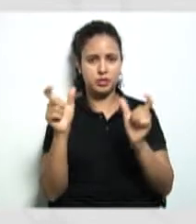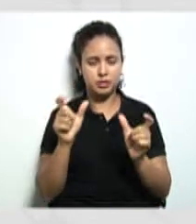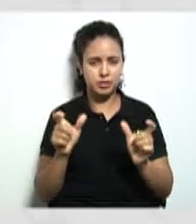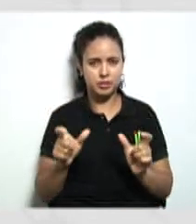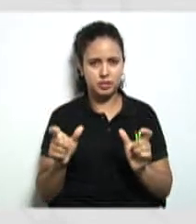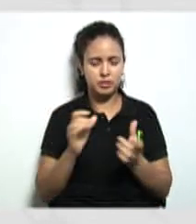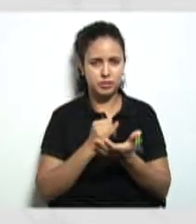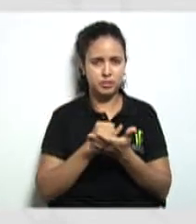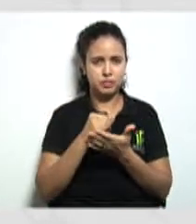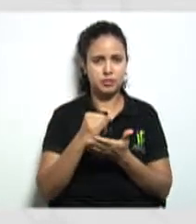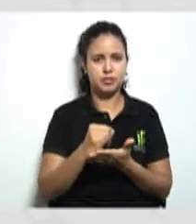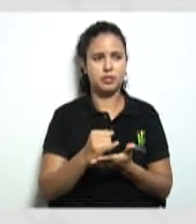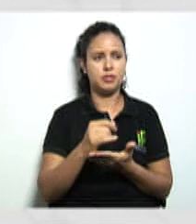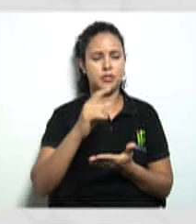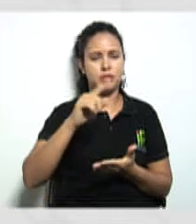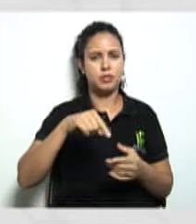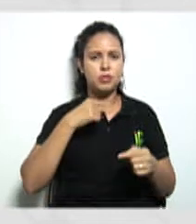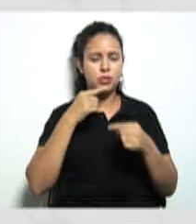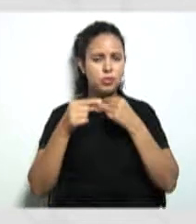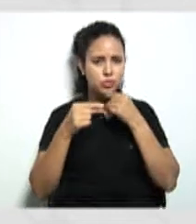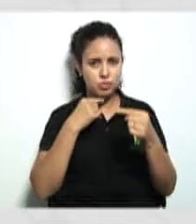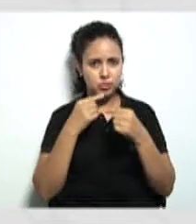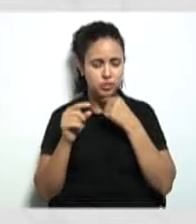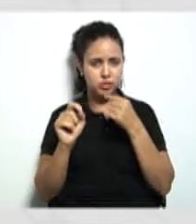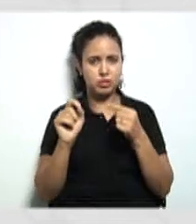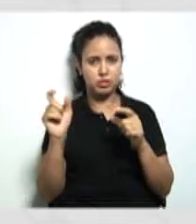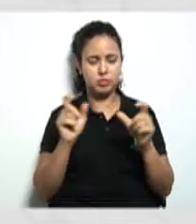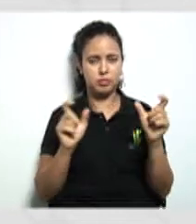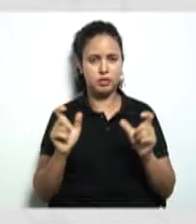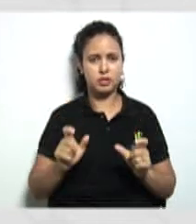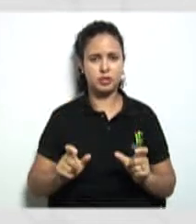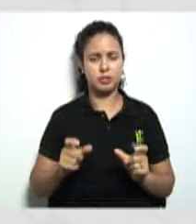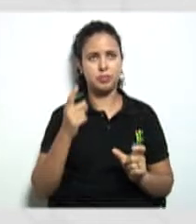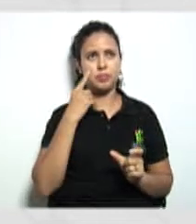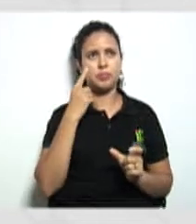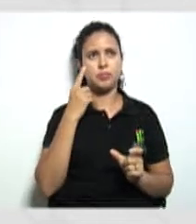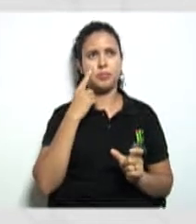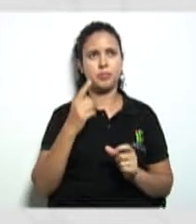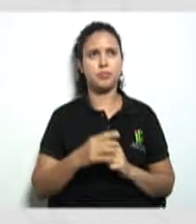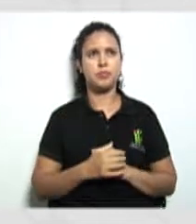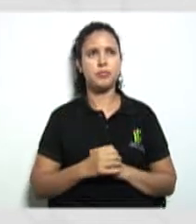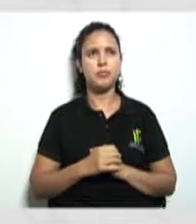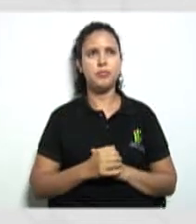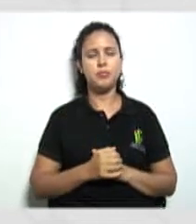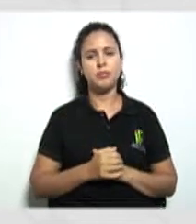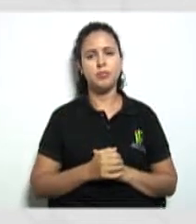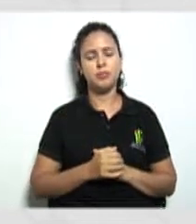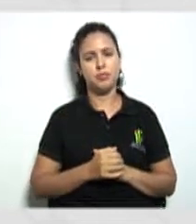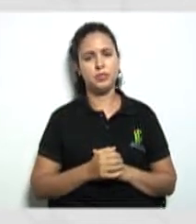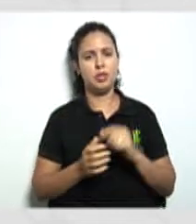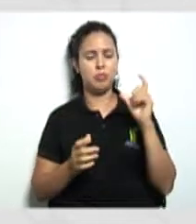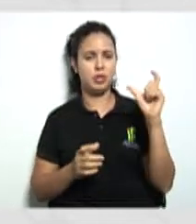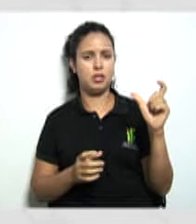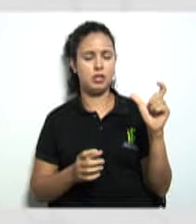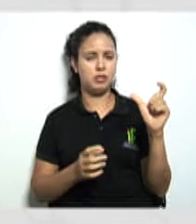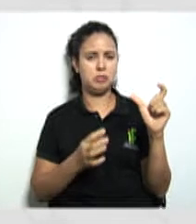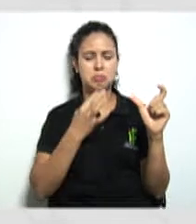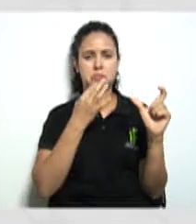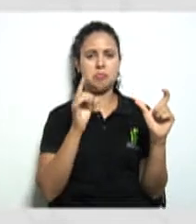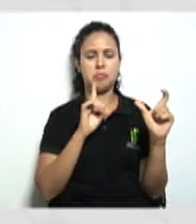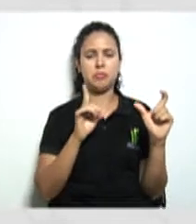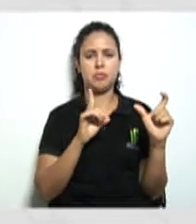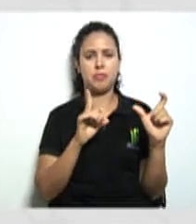que as vezes a fica com dúvida que palavrinhas são essas então olha aí chegou a dúvida viu uma palavrinha que não conhece